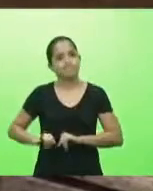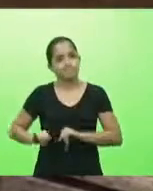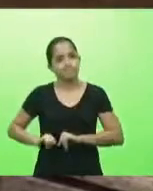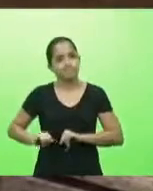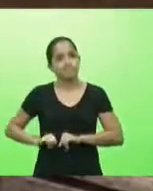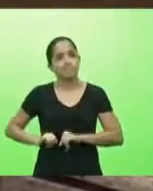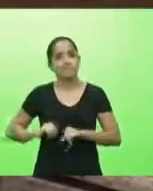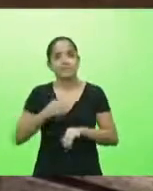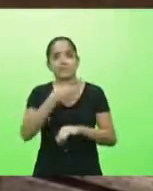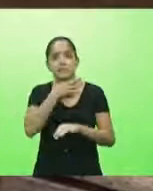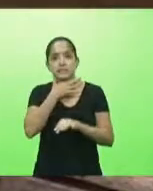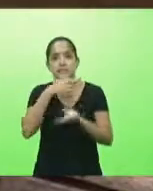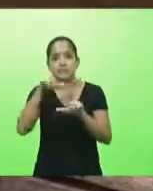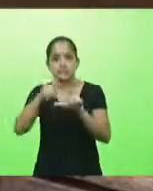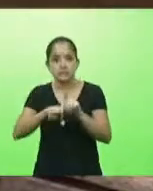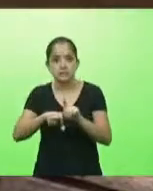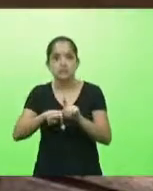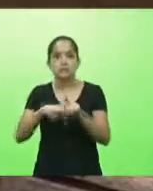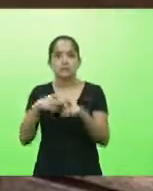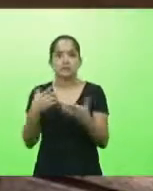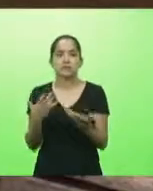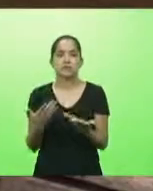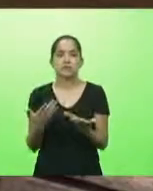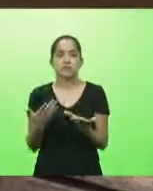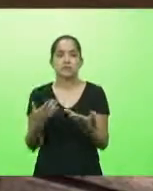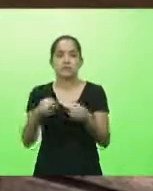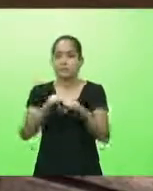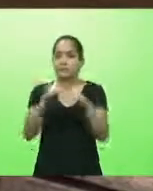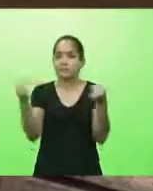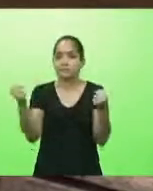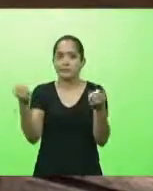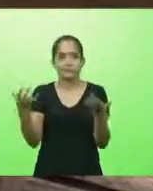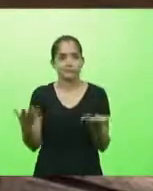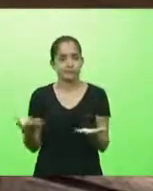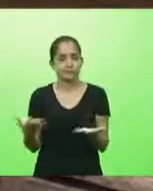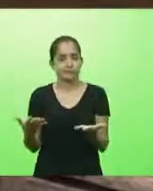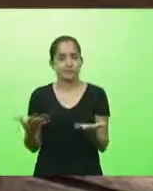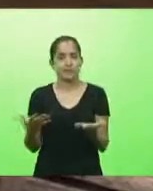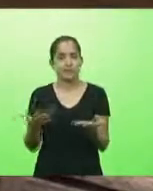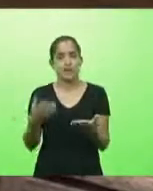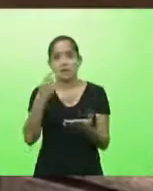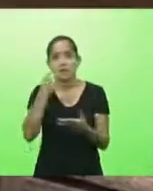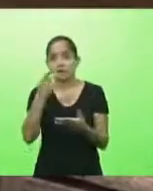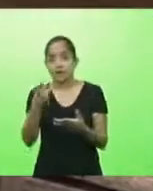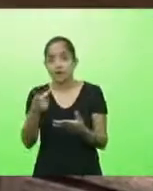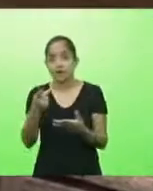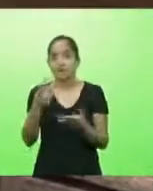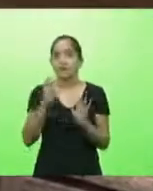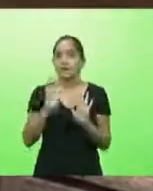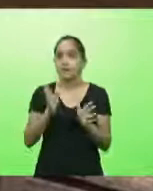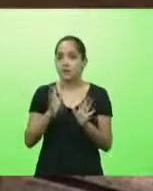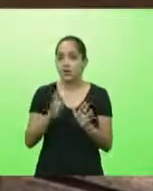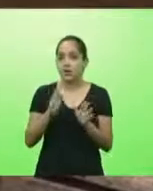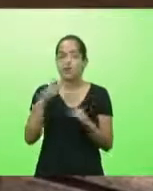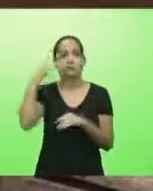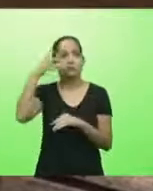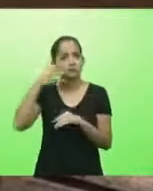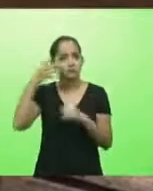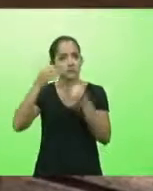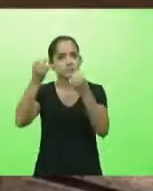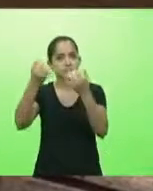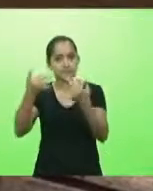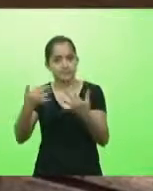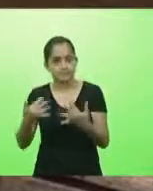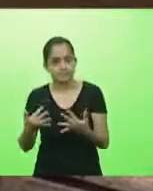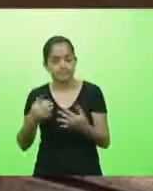ligou agora aqui pedindo que a gente se pronunciasse eu falei o sargento lima deputado nobre deputado já deu pronunciamento a gente está aqui também